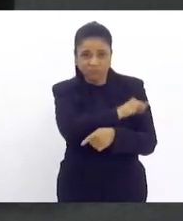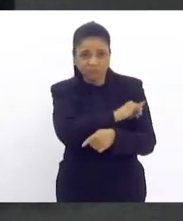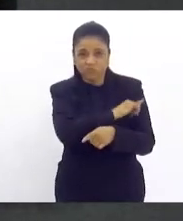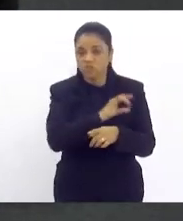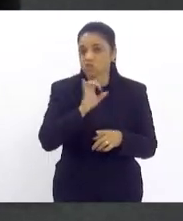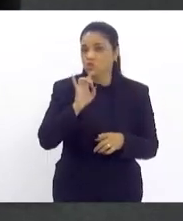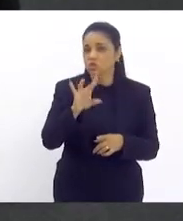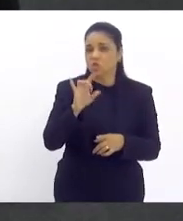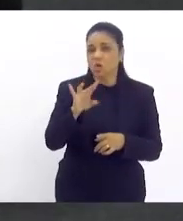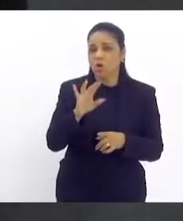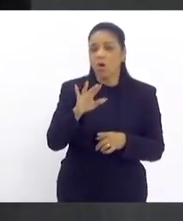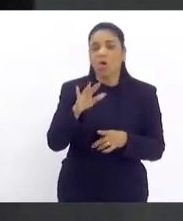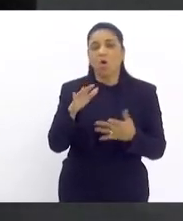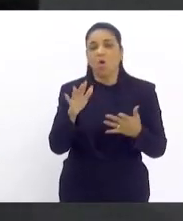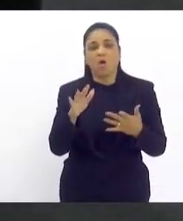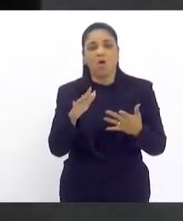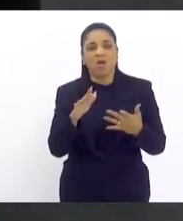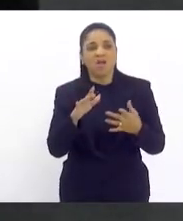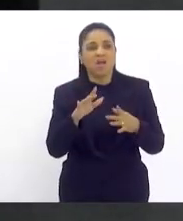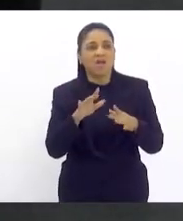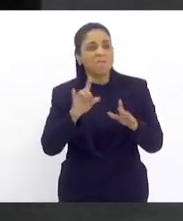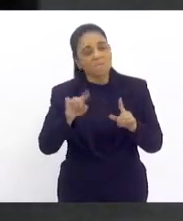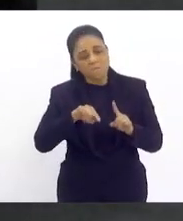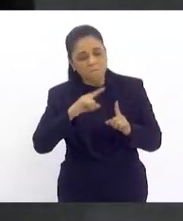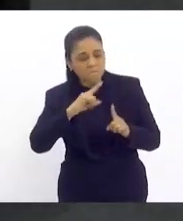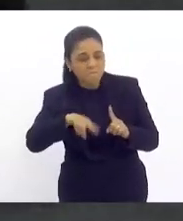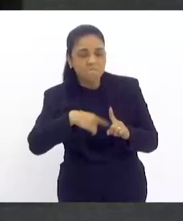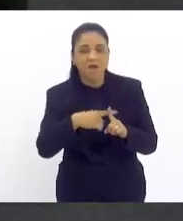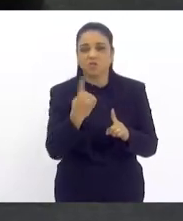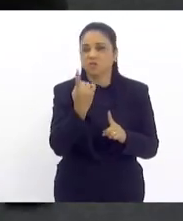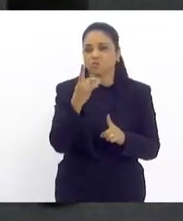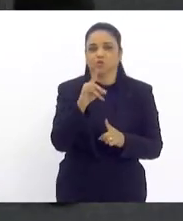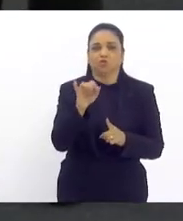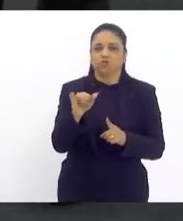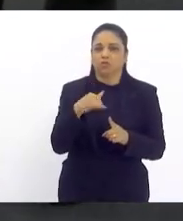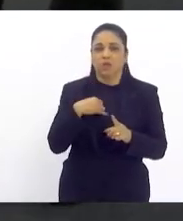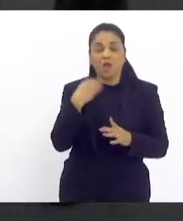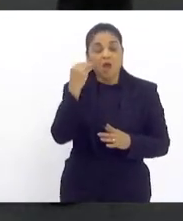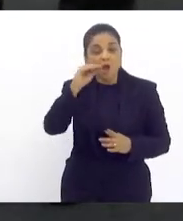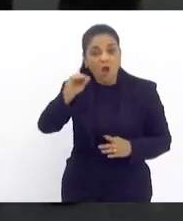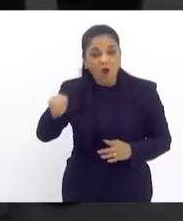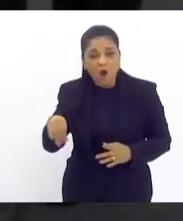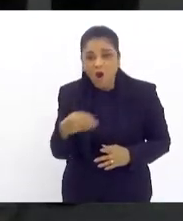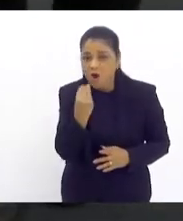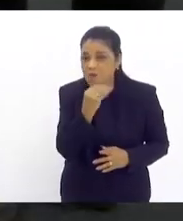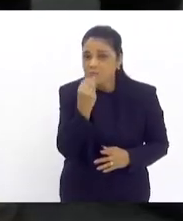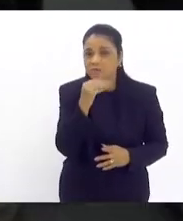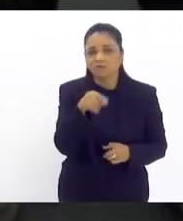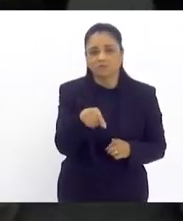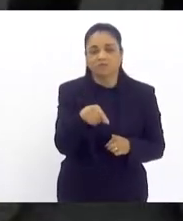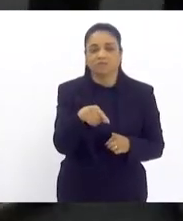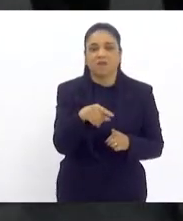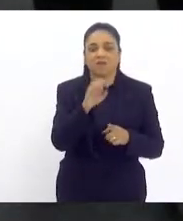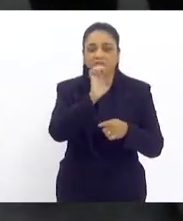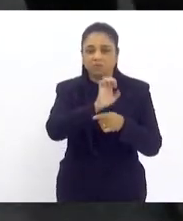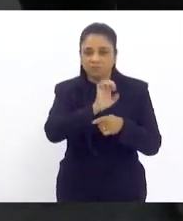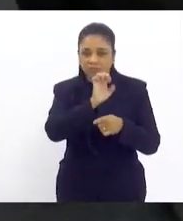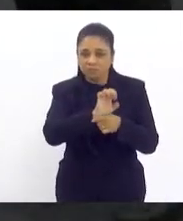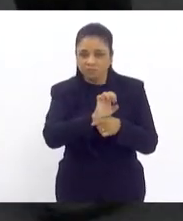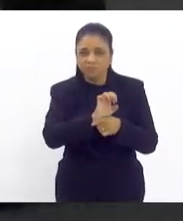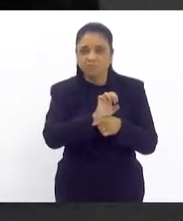formalidade, ou não é só mais uma data. É que a gente tem a oportunidade do Estado, das